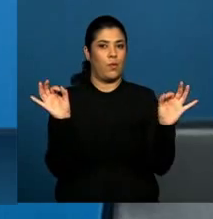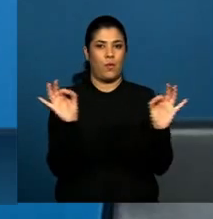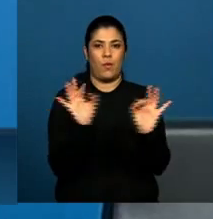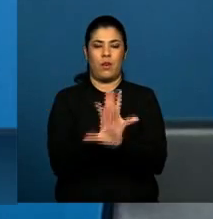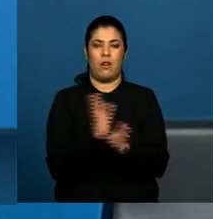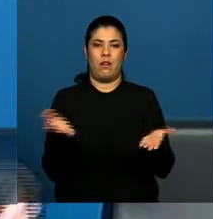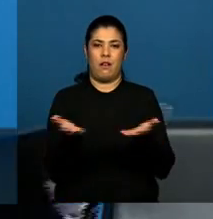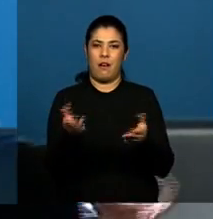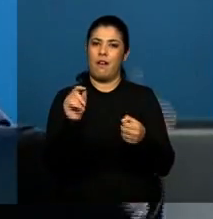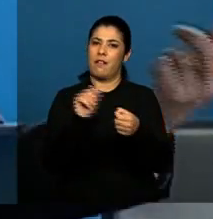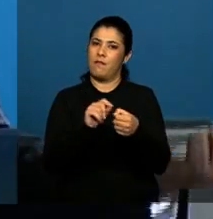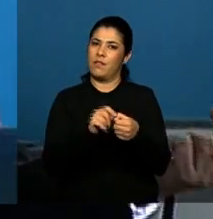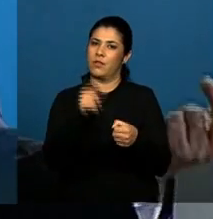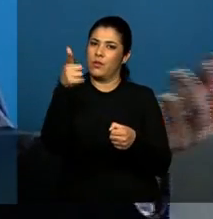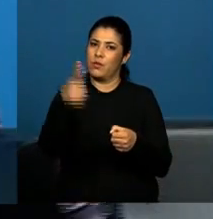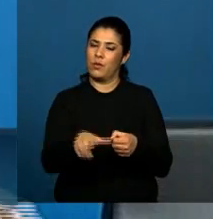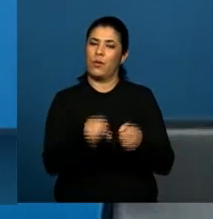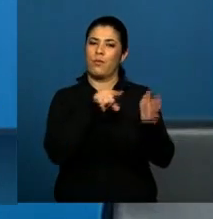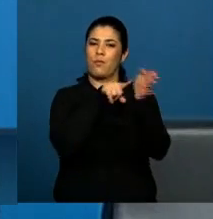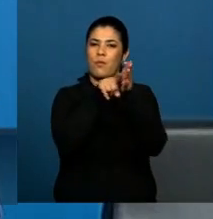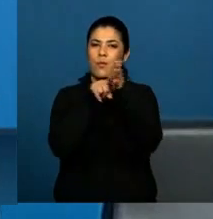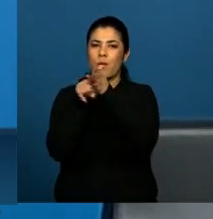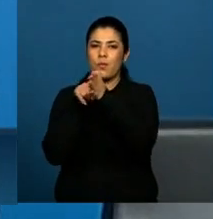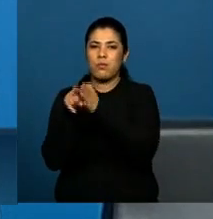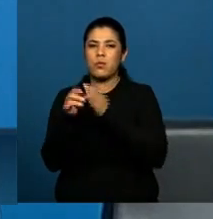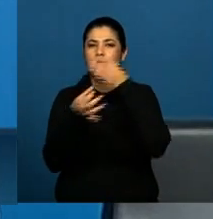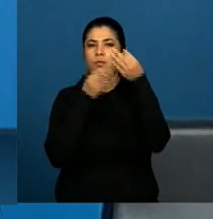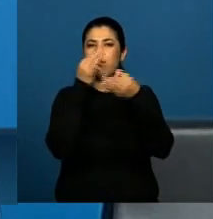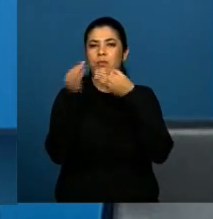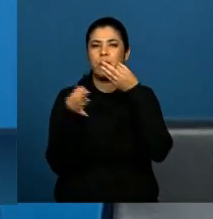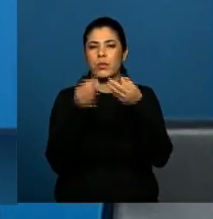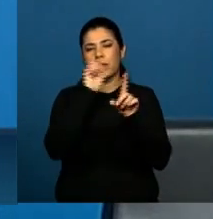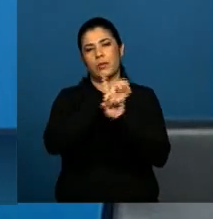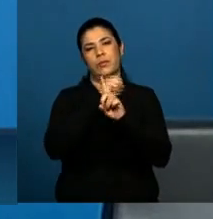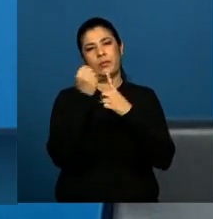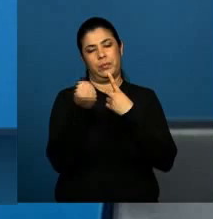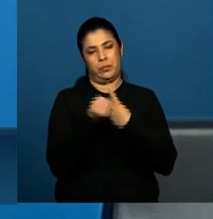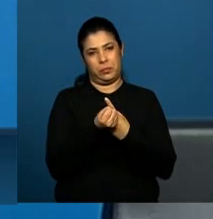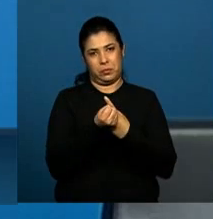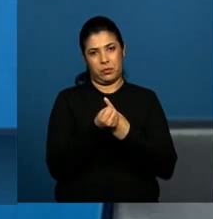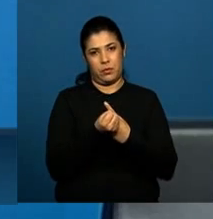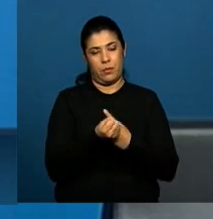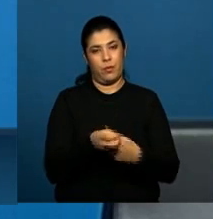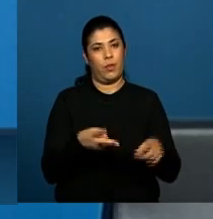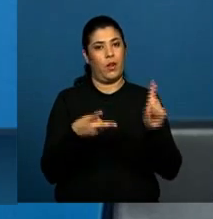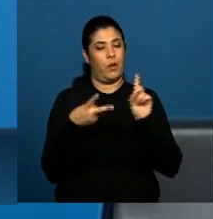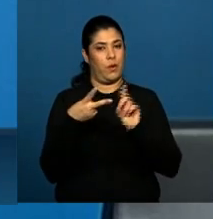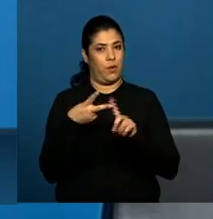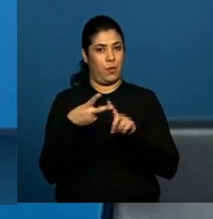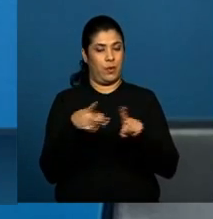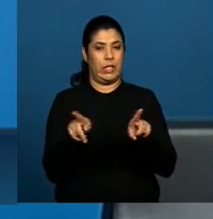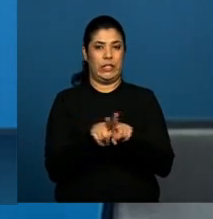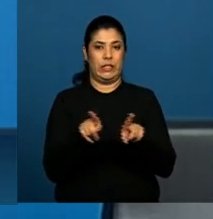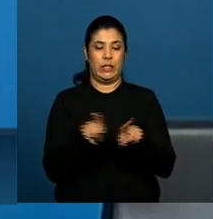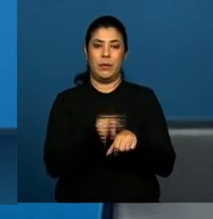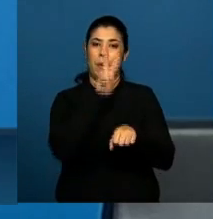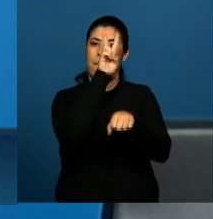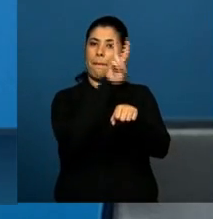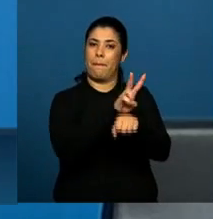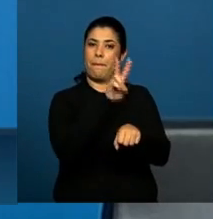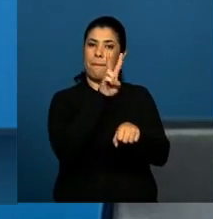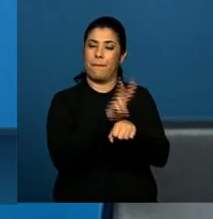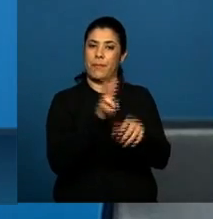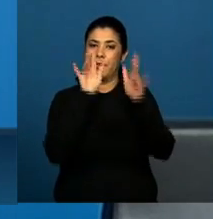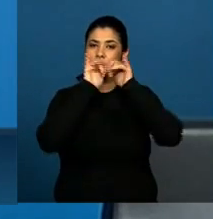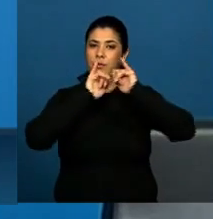e a outra legislação que se lança, que é a da proteção dos dados